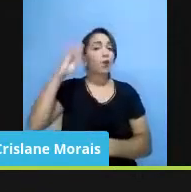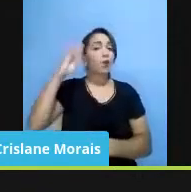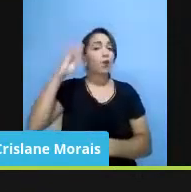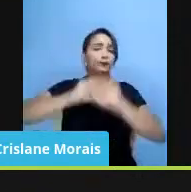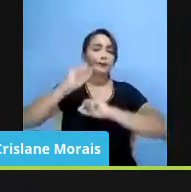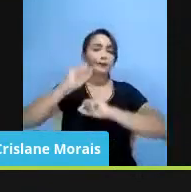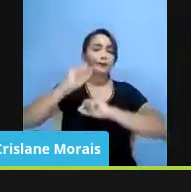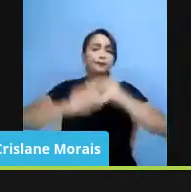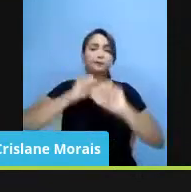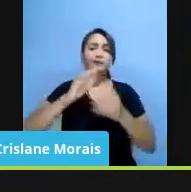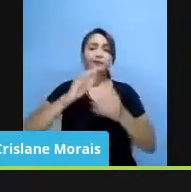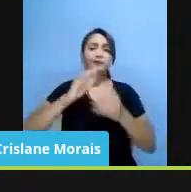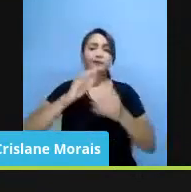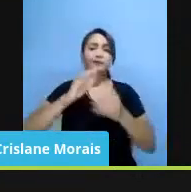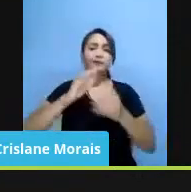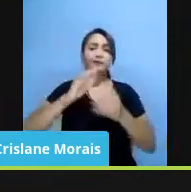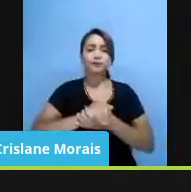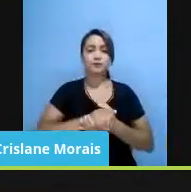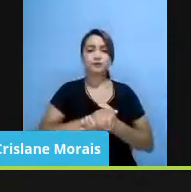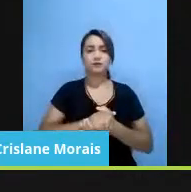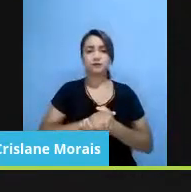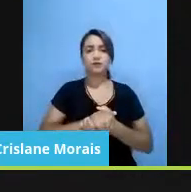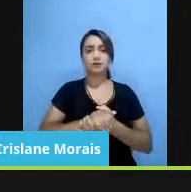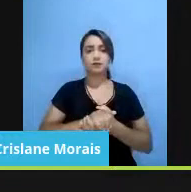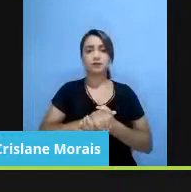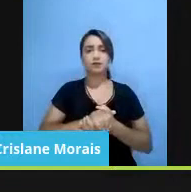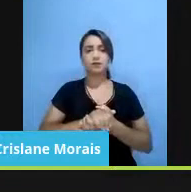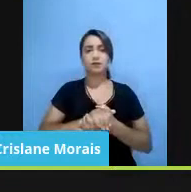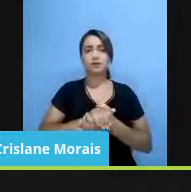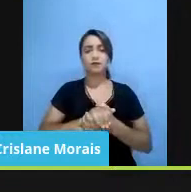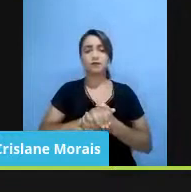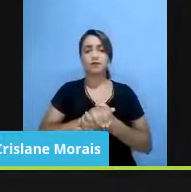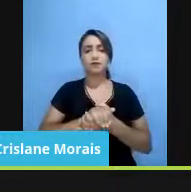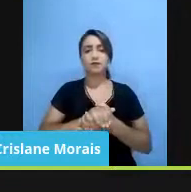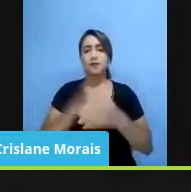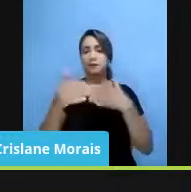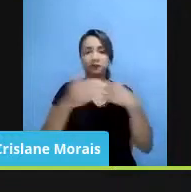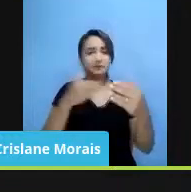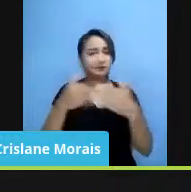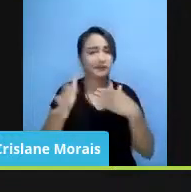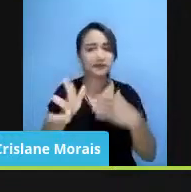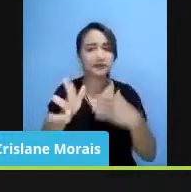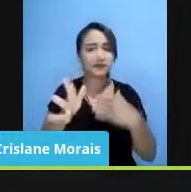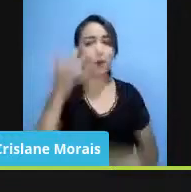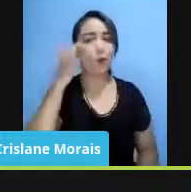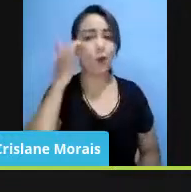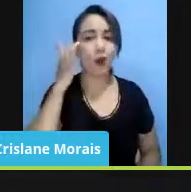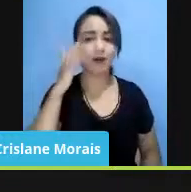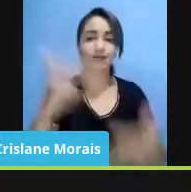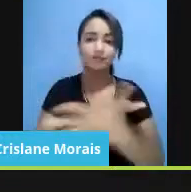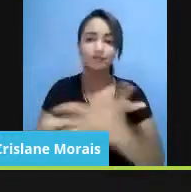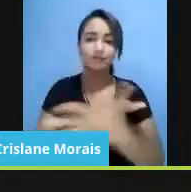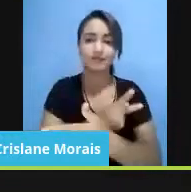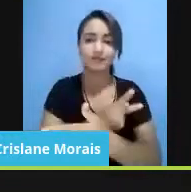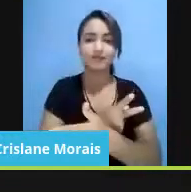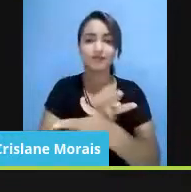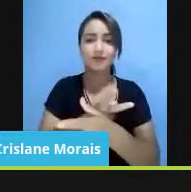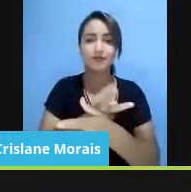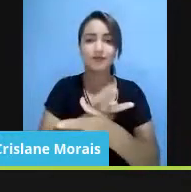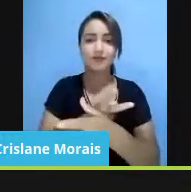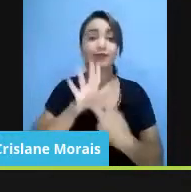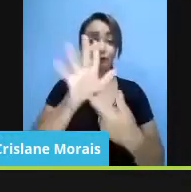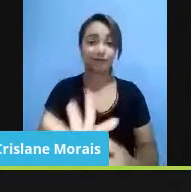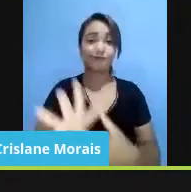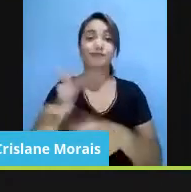uma, enfim, uma, sei lá, alguma coisa que foi transmitida por uma matéria